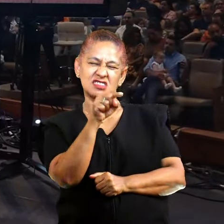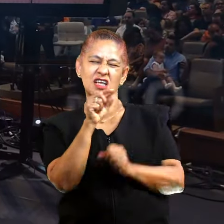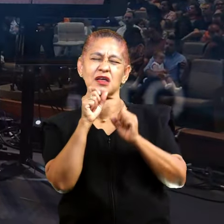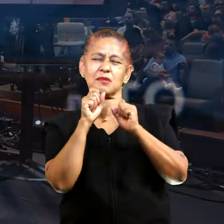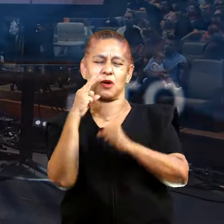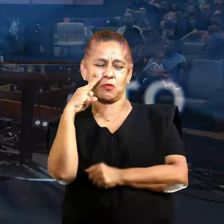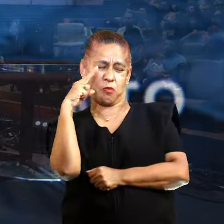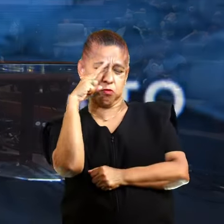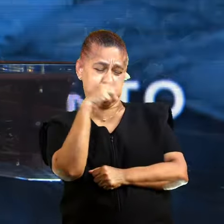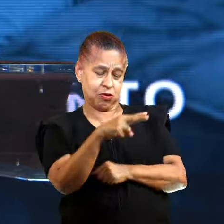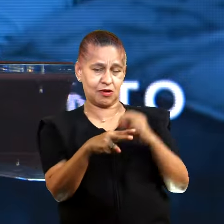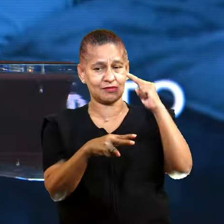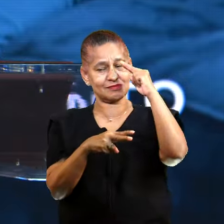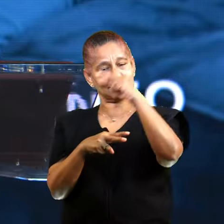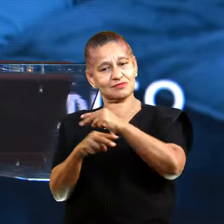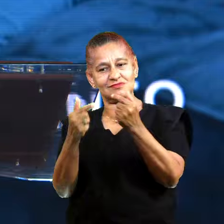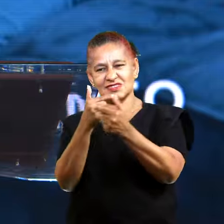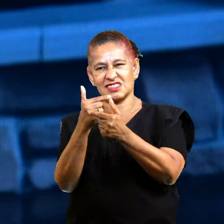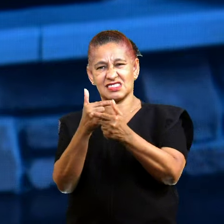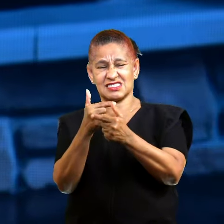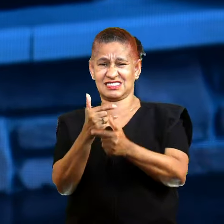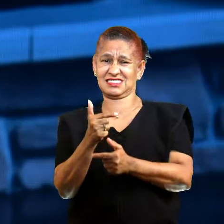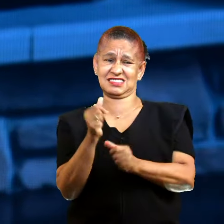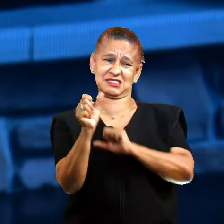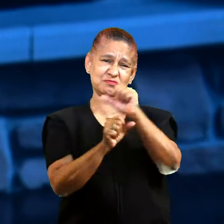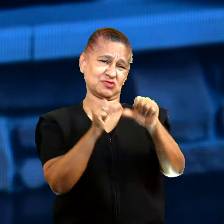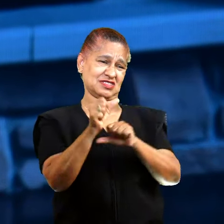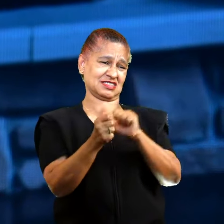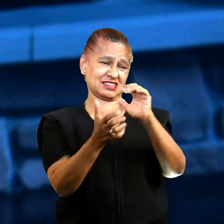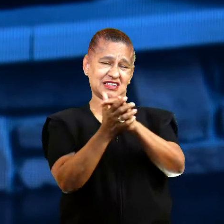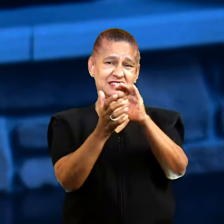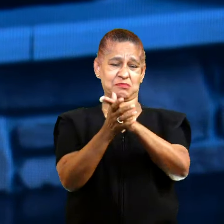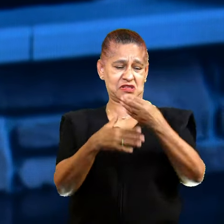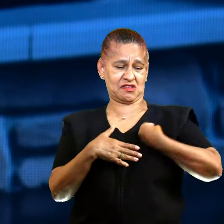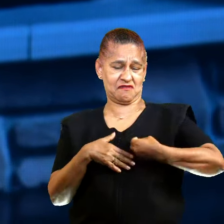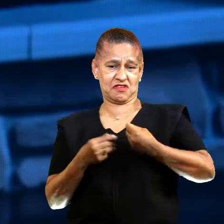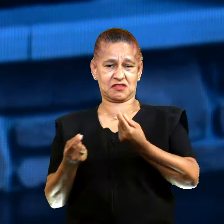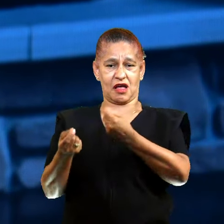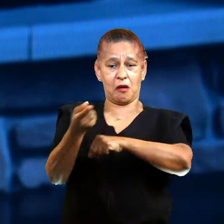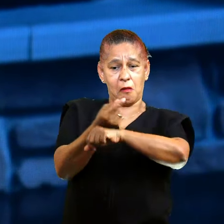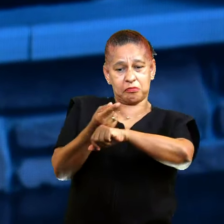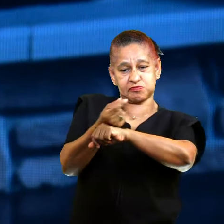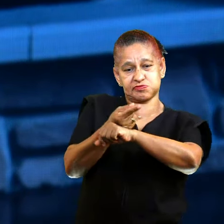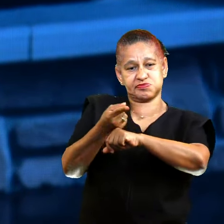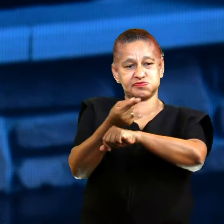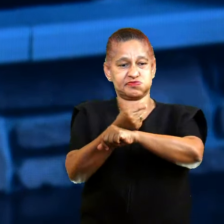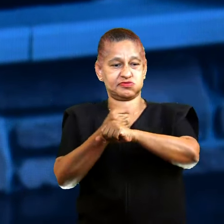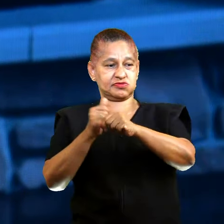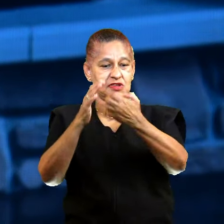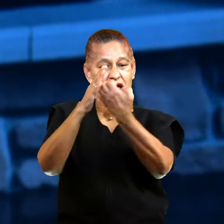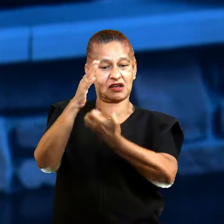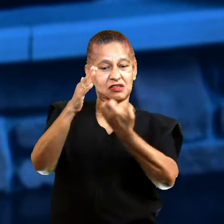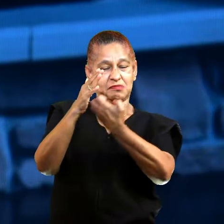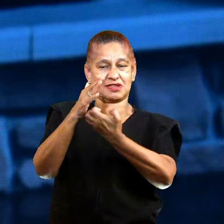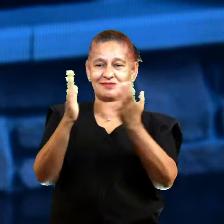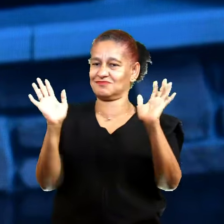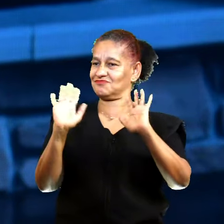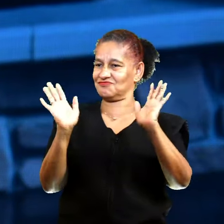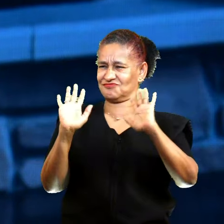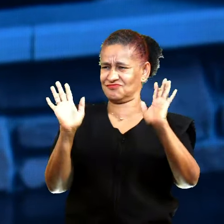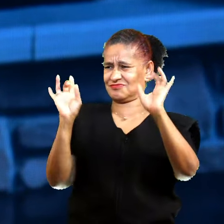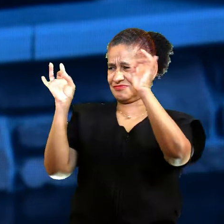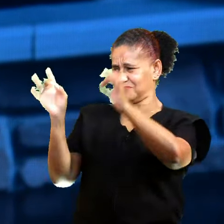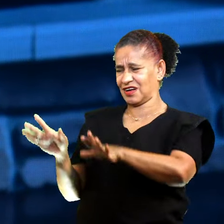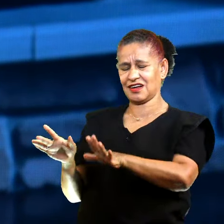estar olhando e dizendo, olha, não tem mais jeito, meu casamento, minha vida, minhas finanças, minha empresa. Jesus quer se